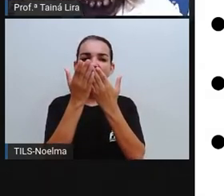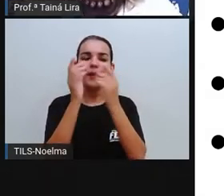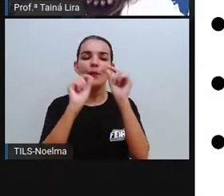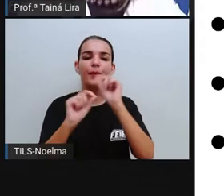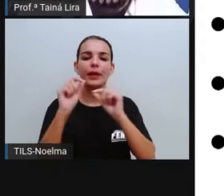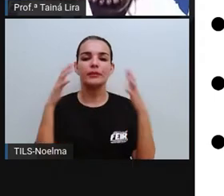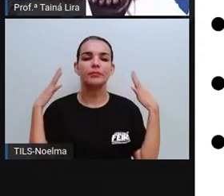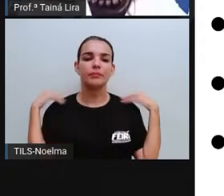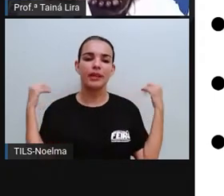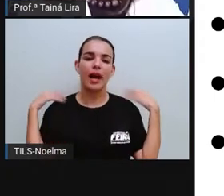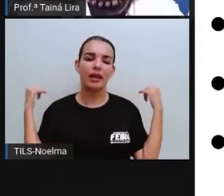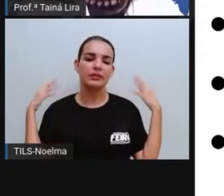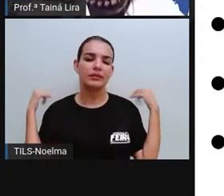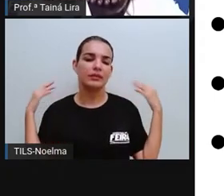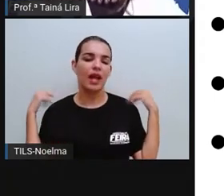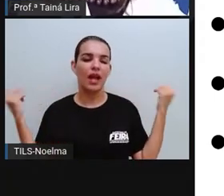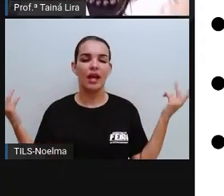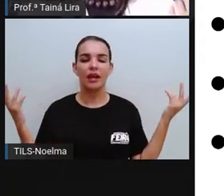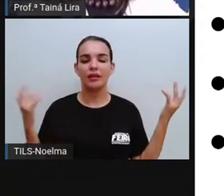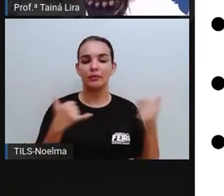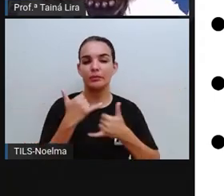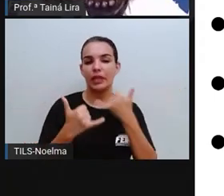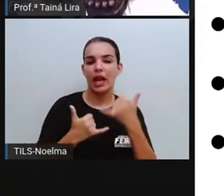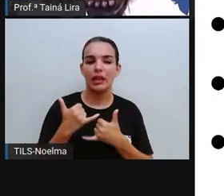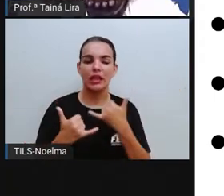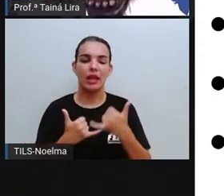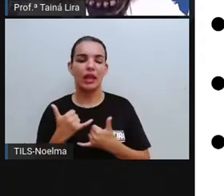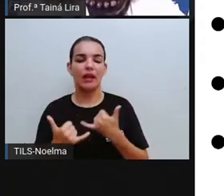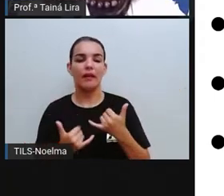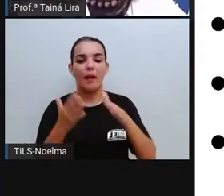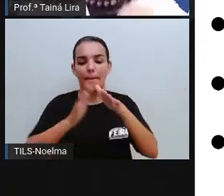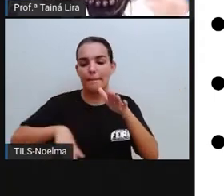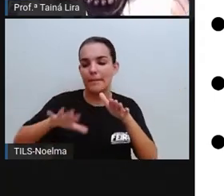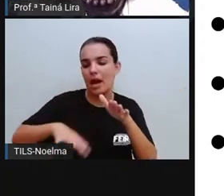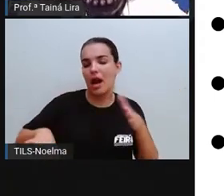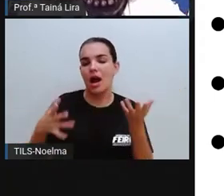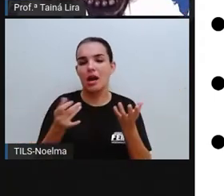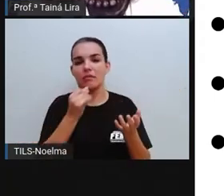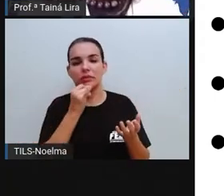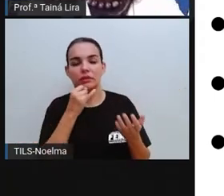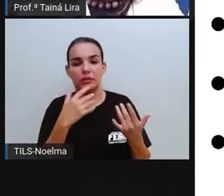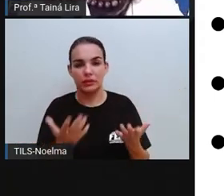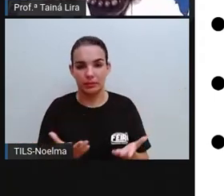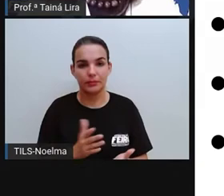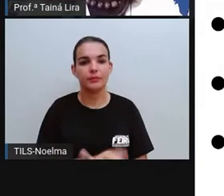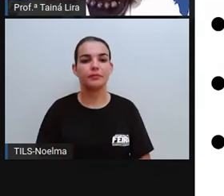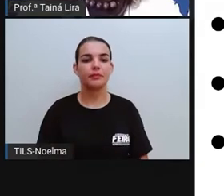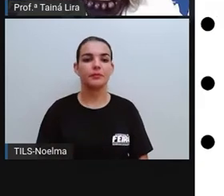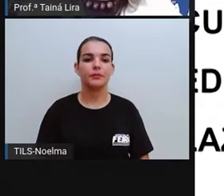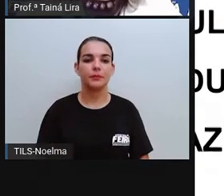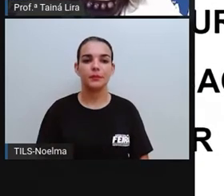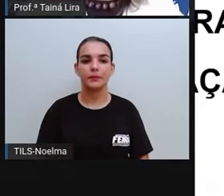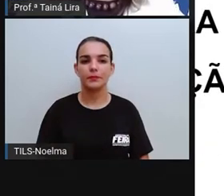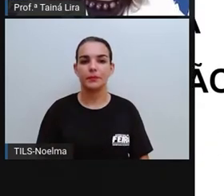parque, da praia, tá? São espaços aí que oferecem lazer, tá bom?